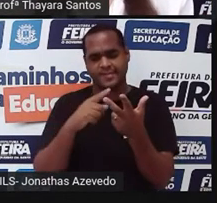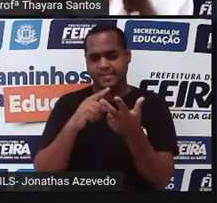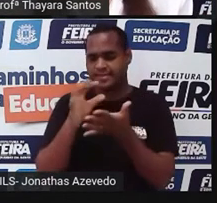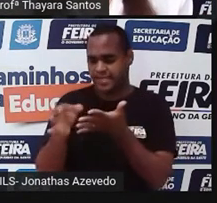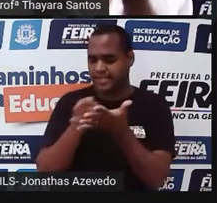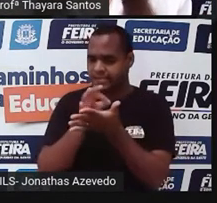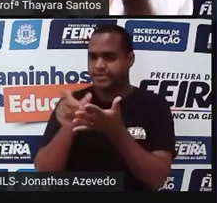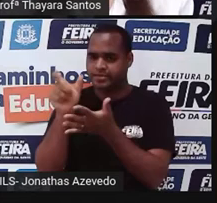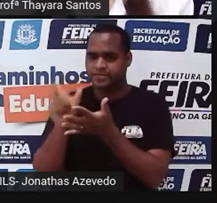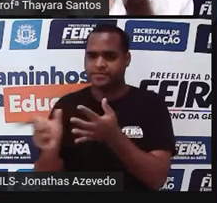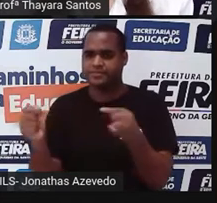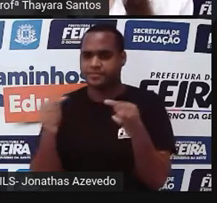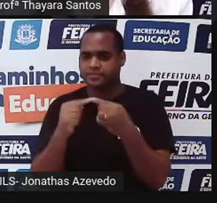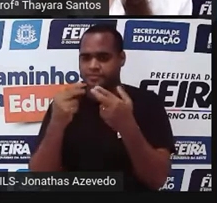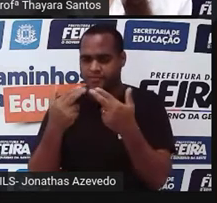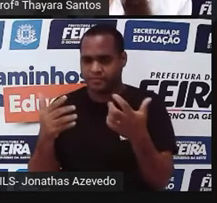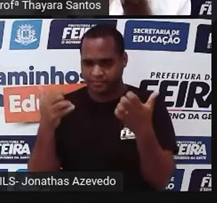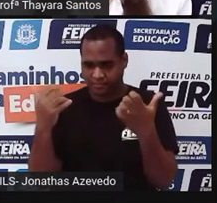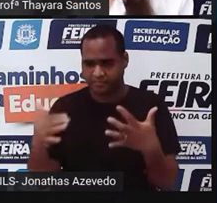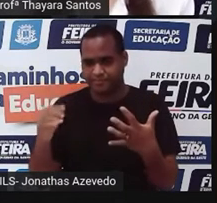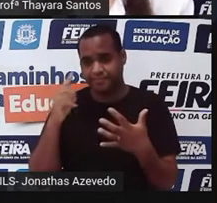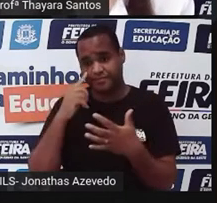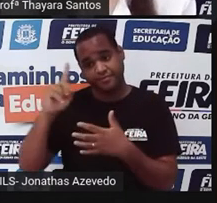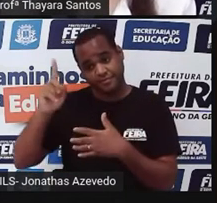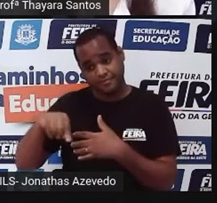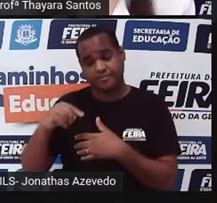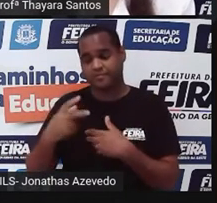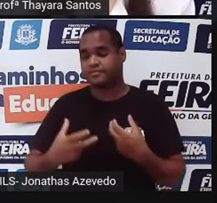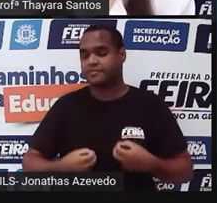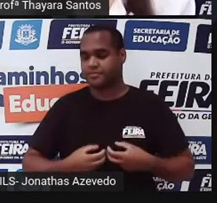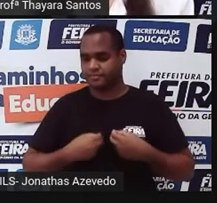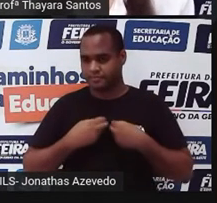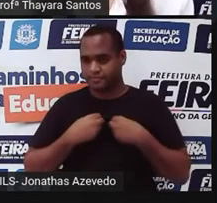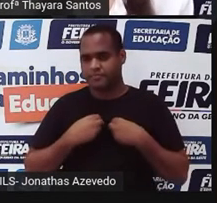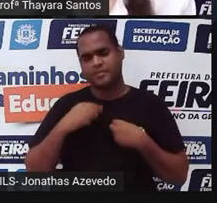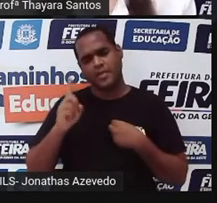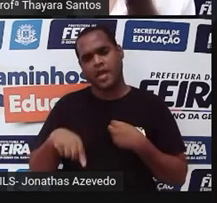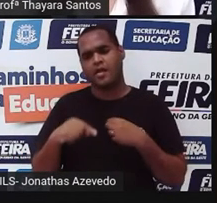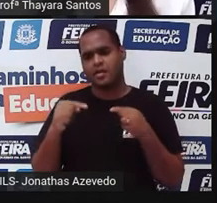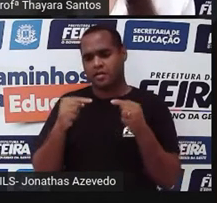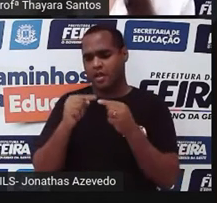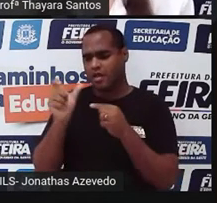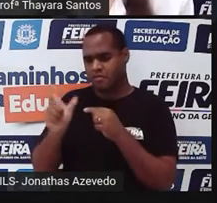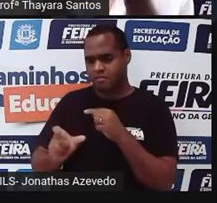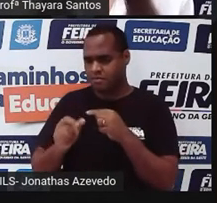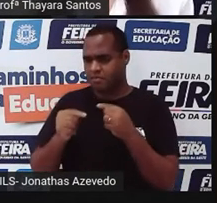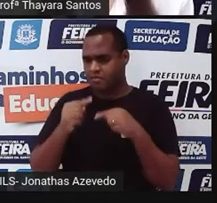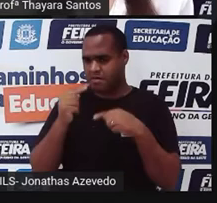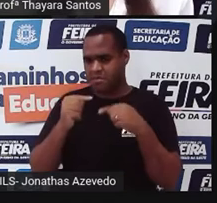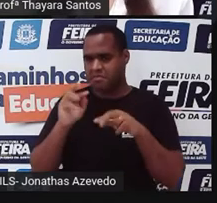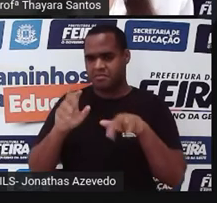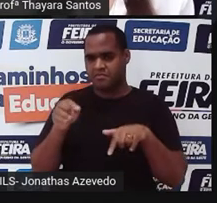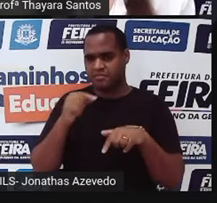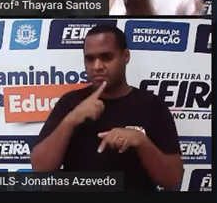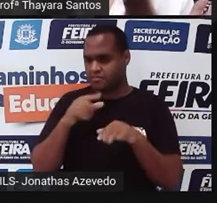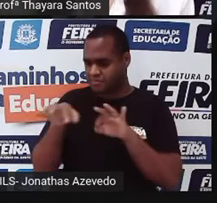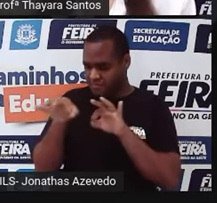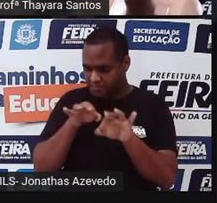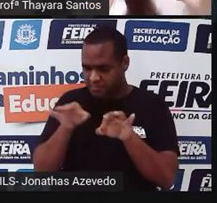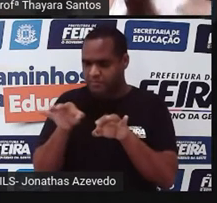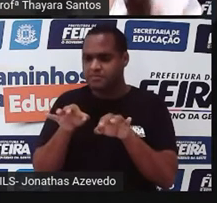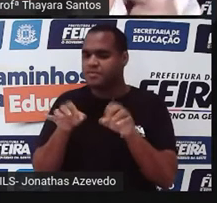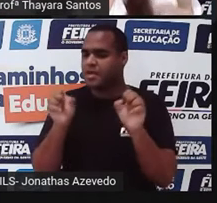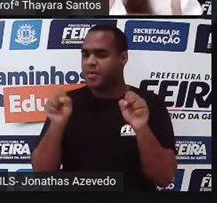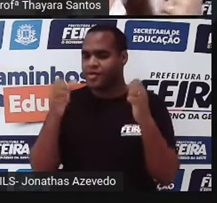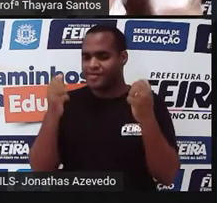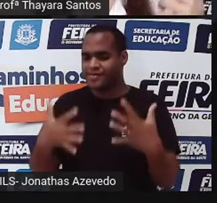característica. Só que as células cancerígenas, elas não têm essa característica de morte celular programada. Então, ficam